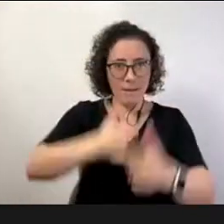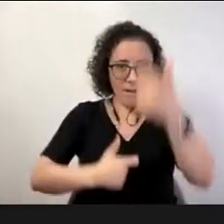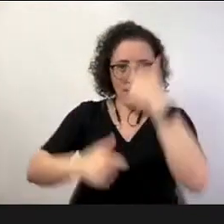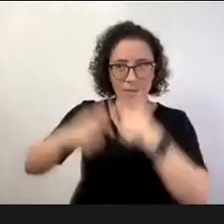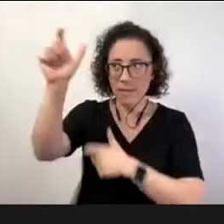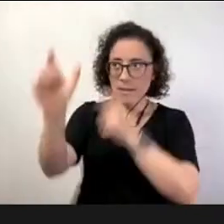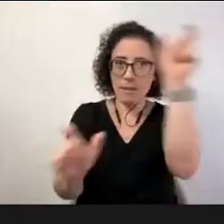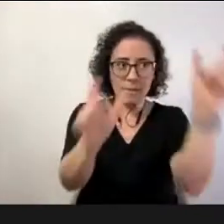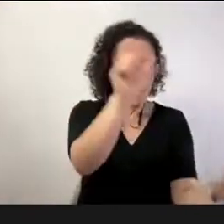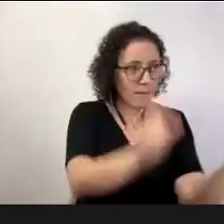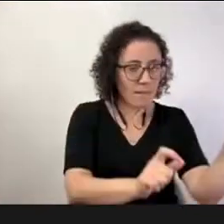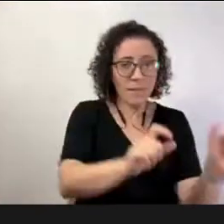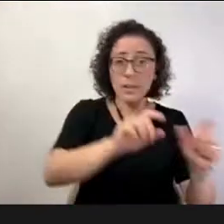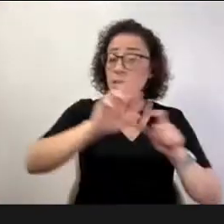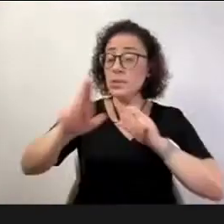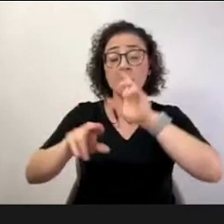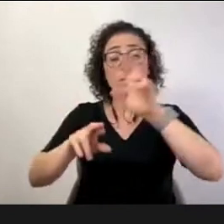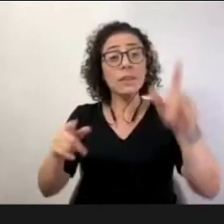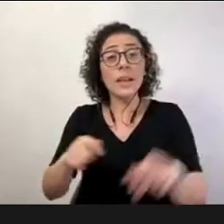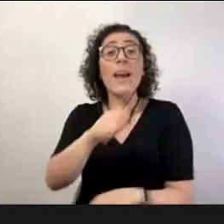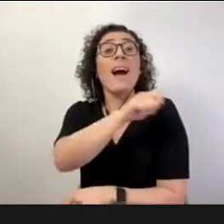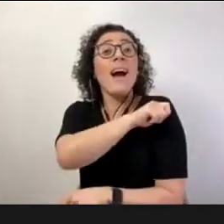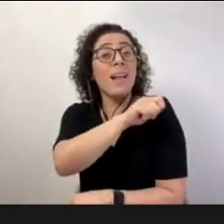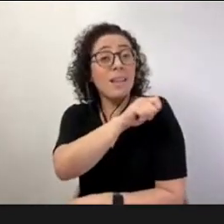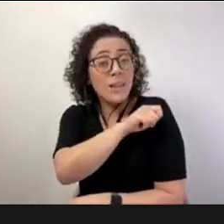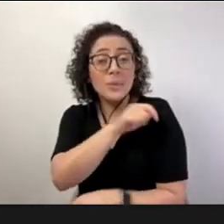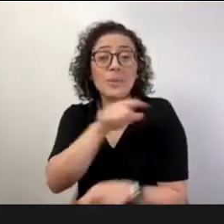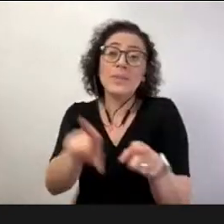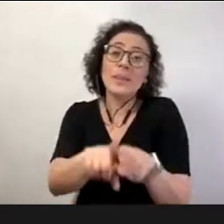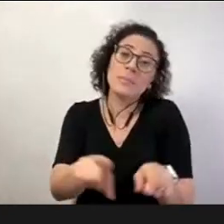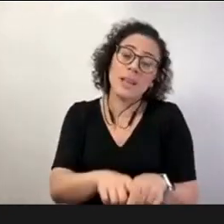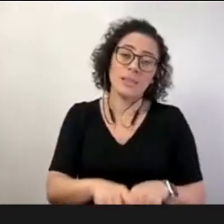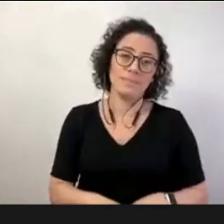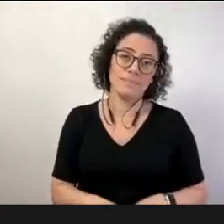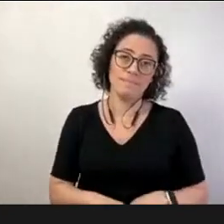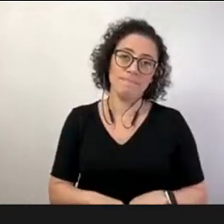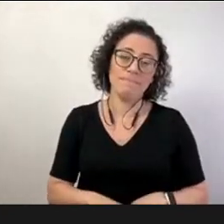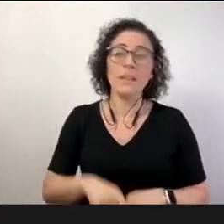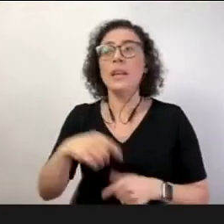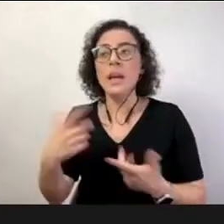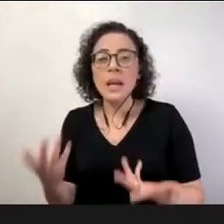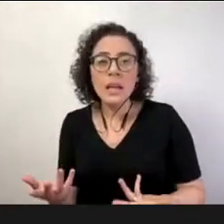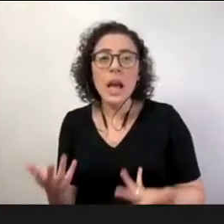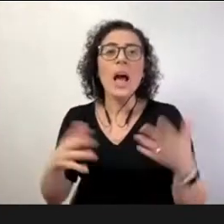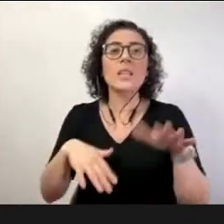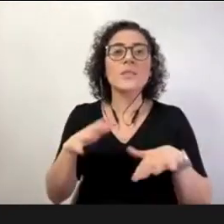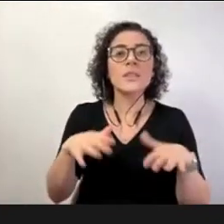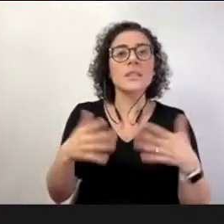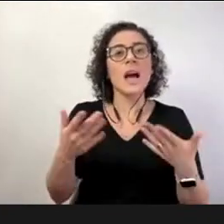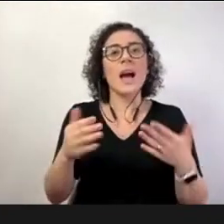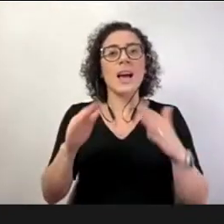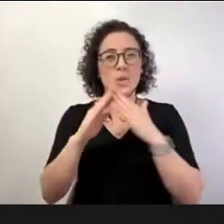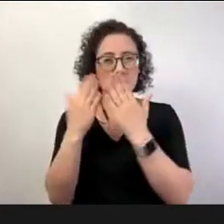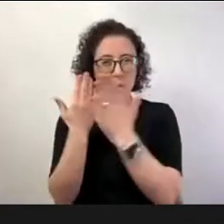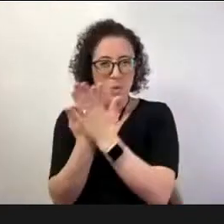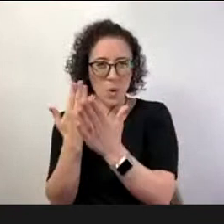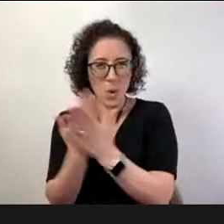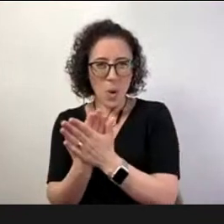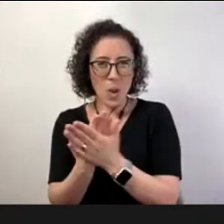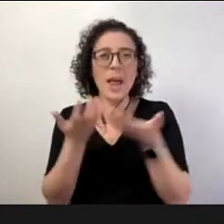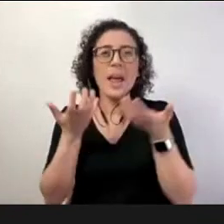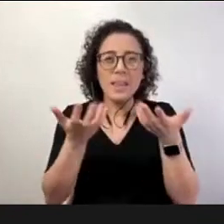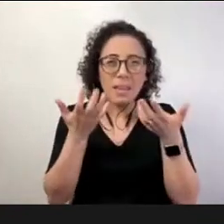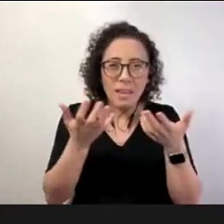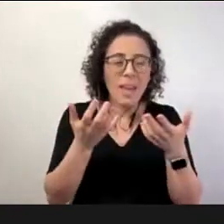tornar os nossos alunos homogénios eles entram diferentes na escola mas a escola procura que eles no final saiam